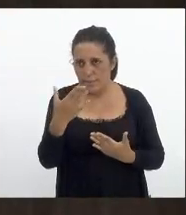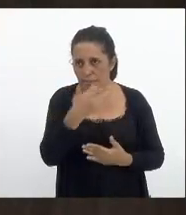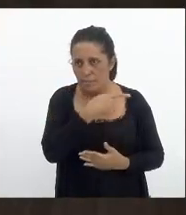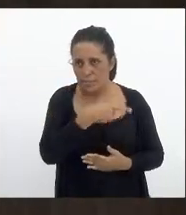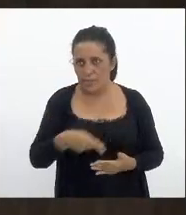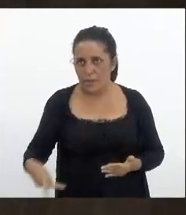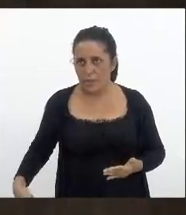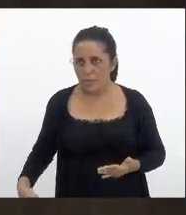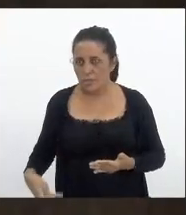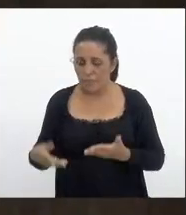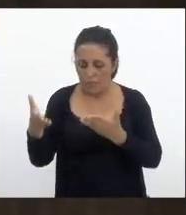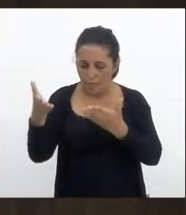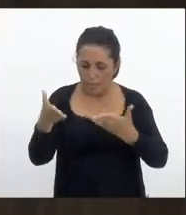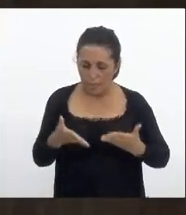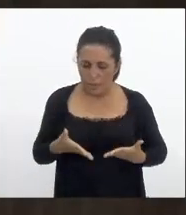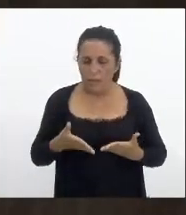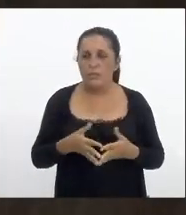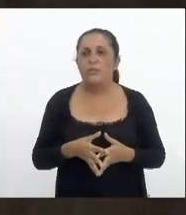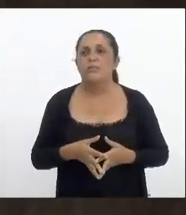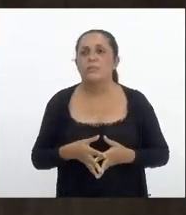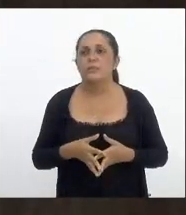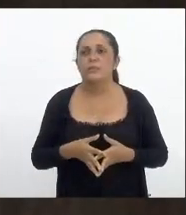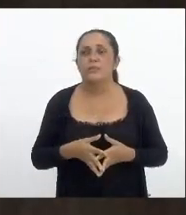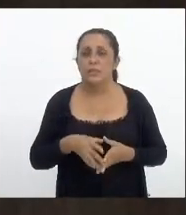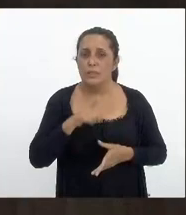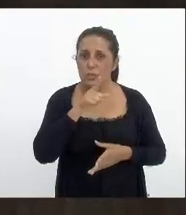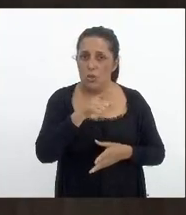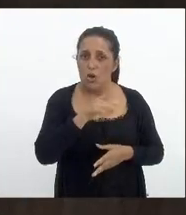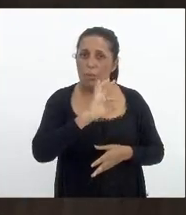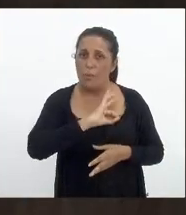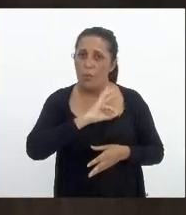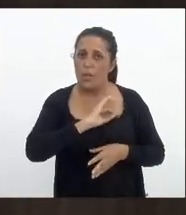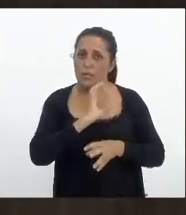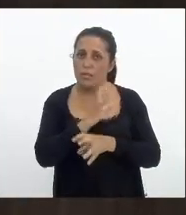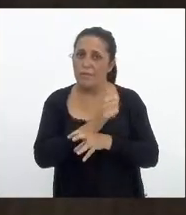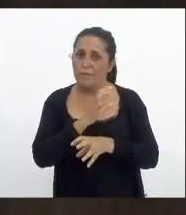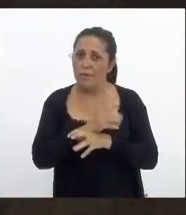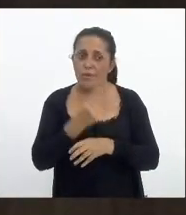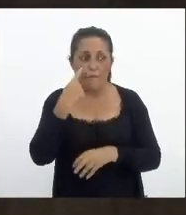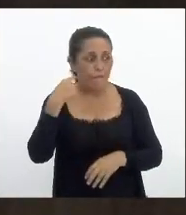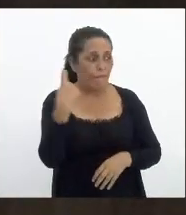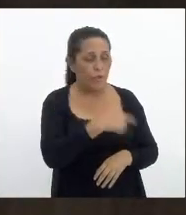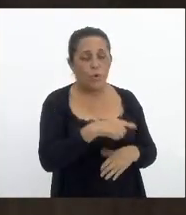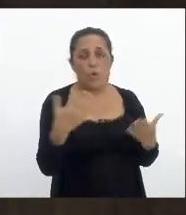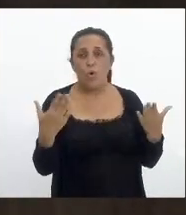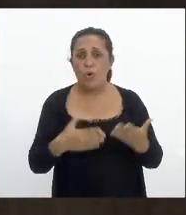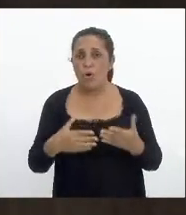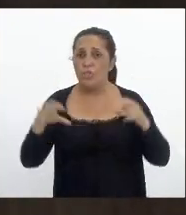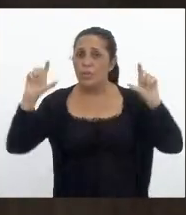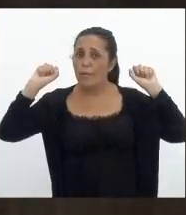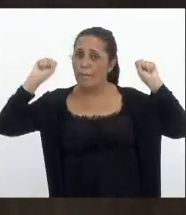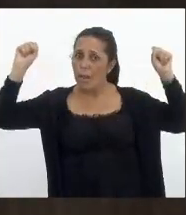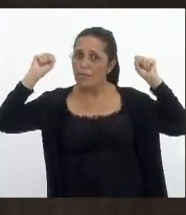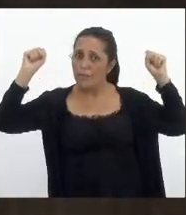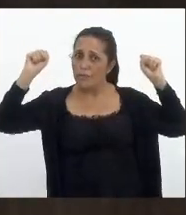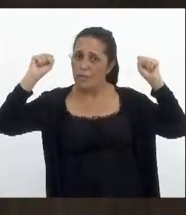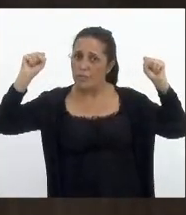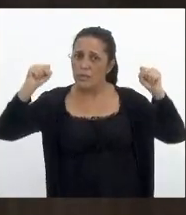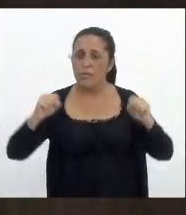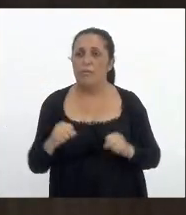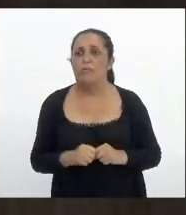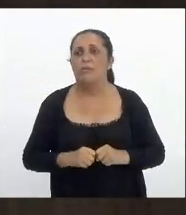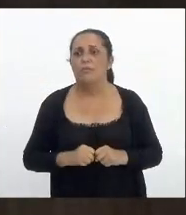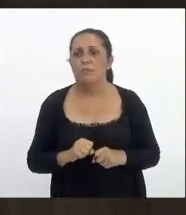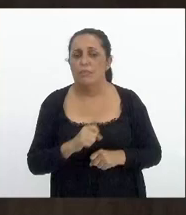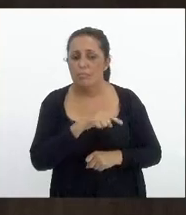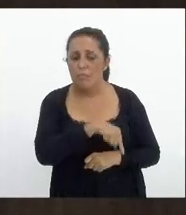hoje o que me traz aqui a senhora que é policial civil a senhora viu a manifestação hoje aqui na porta e ontem eu não